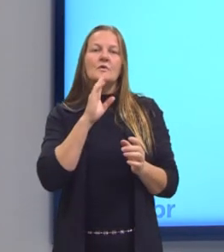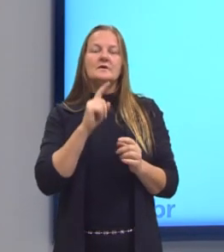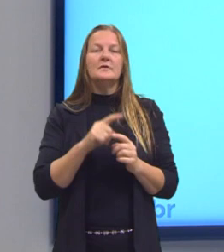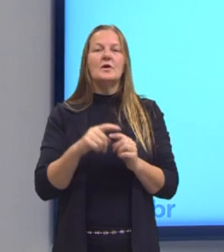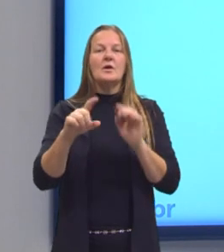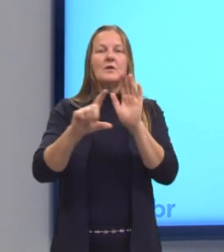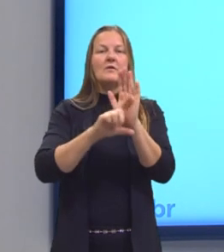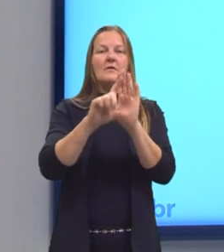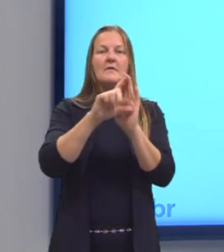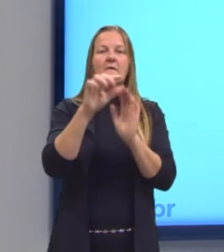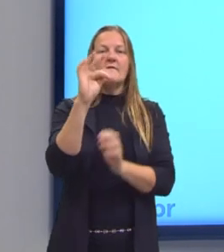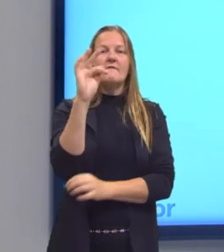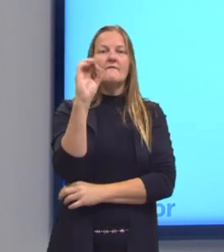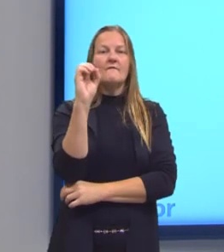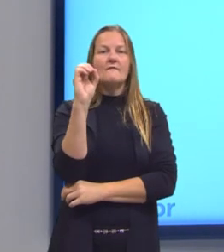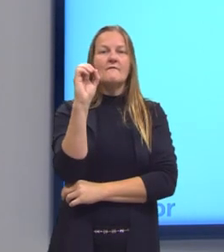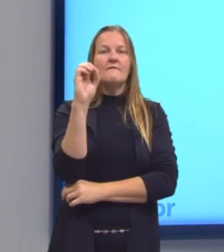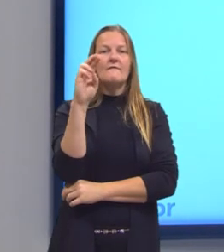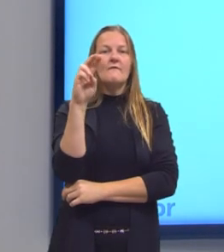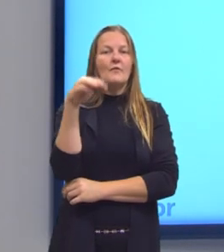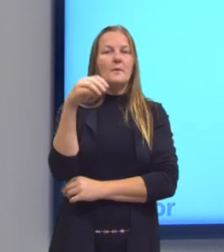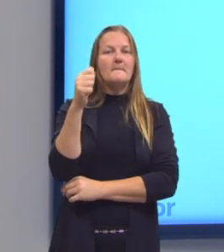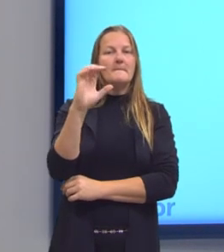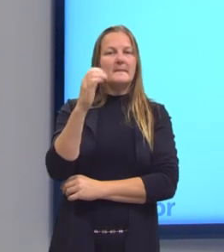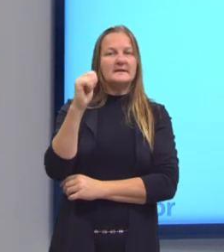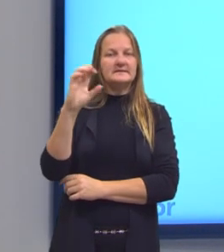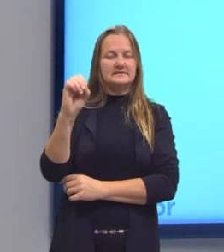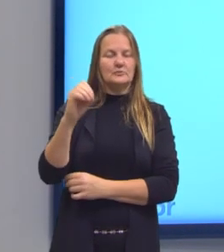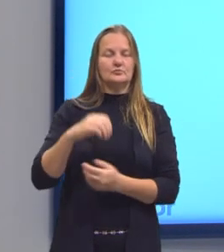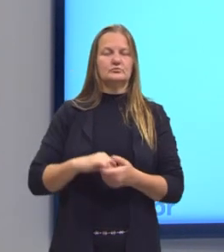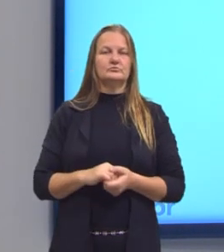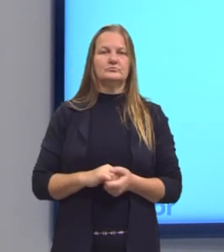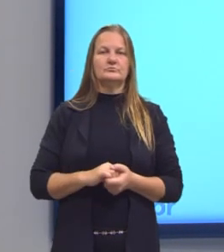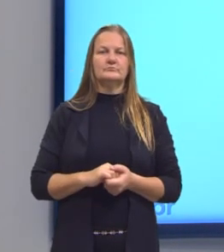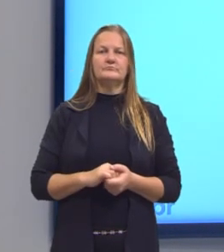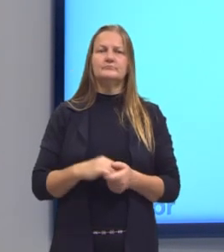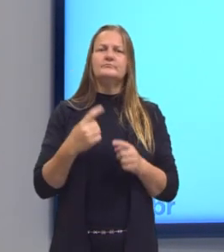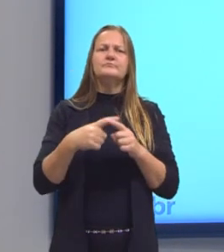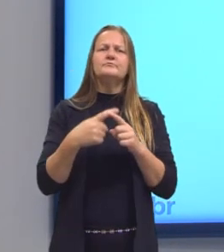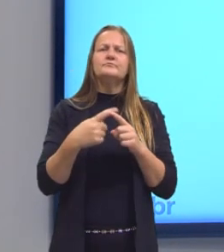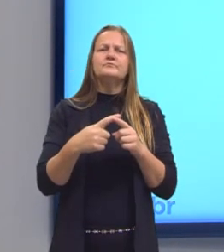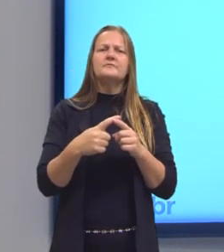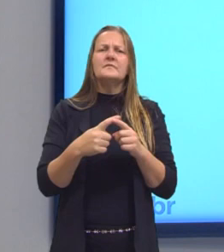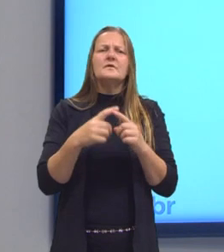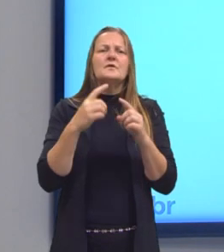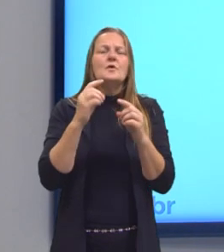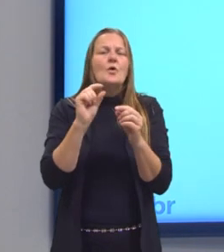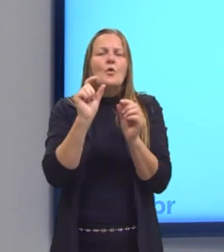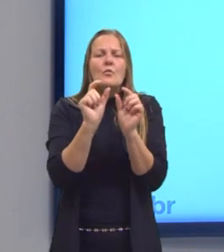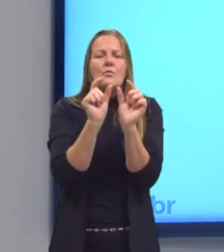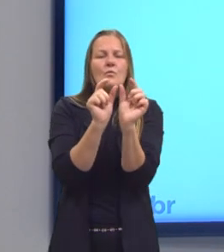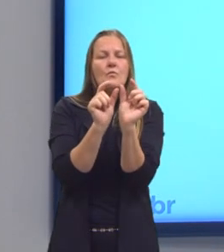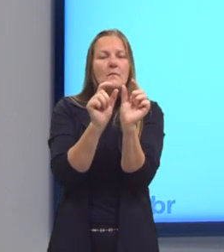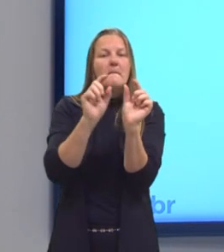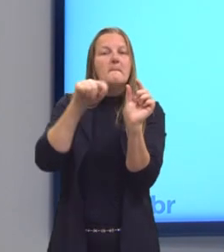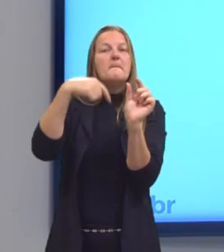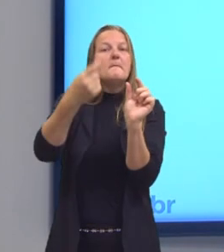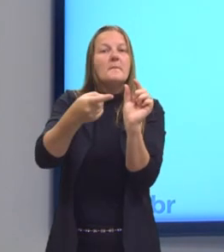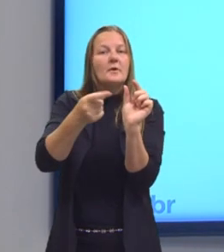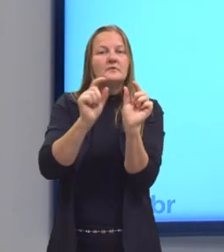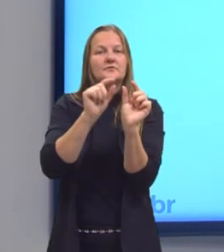formação, ou lei de recorrência. O que nos permite encontrar os próximos termos do segmento.